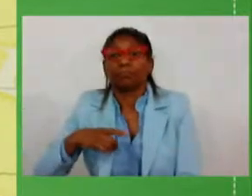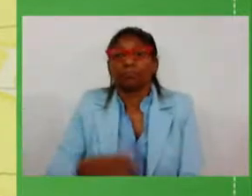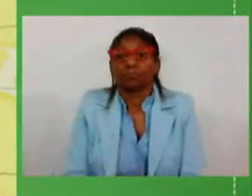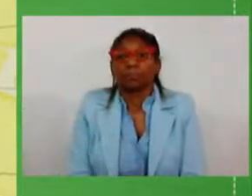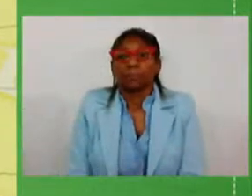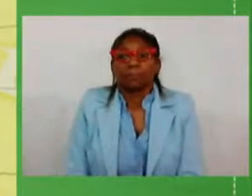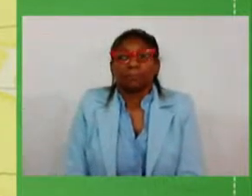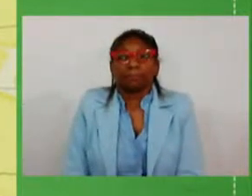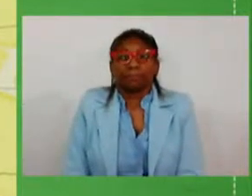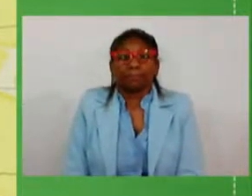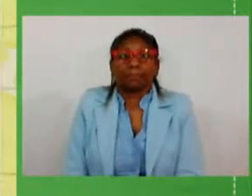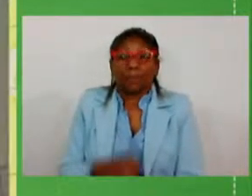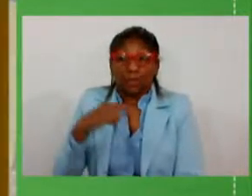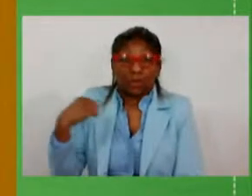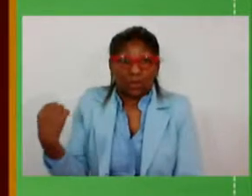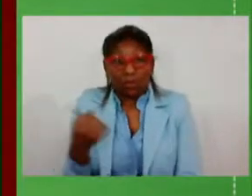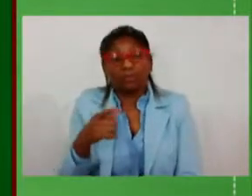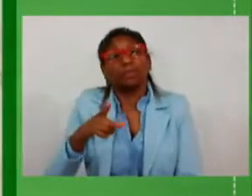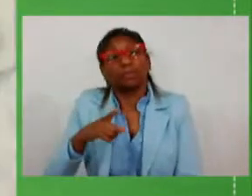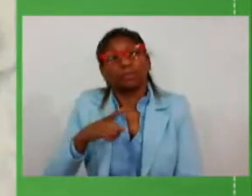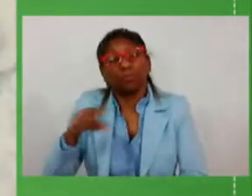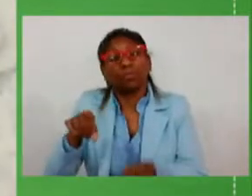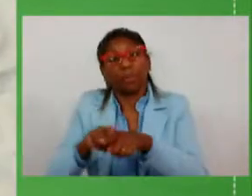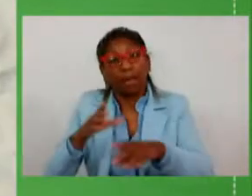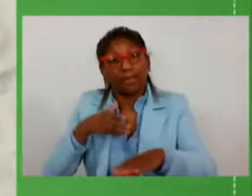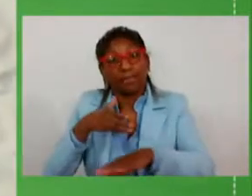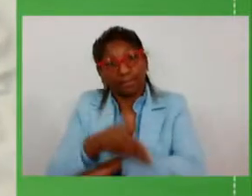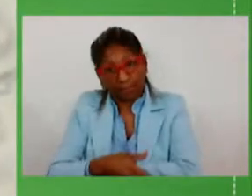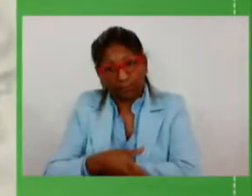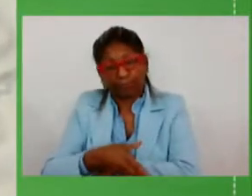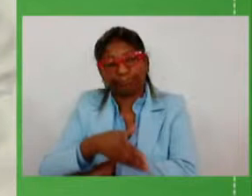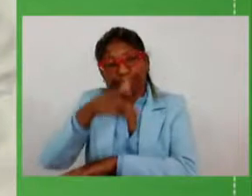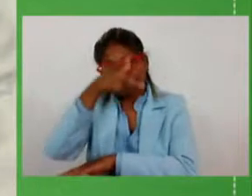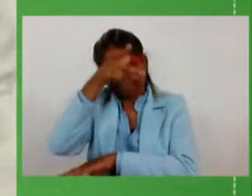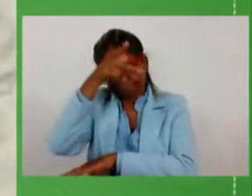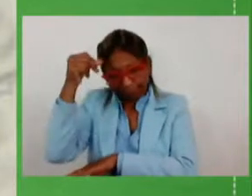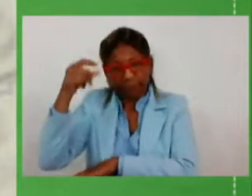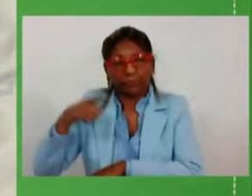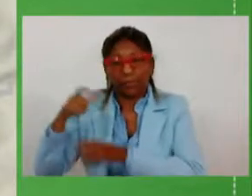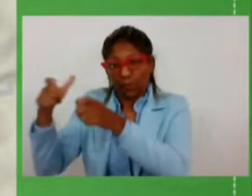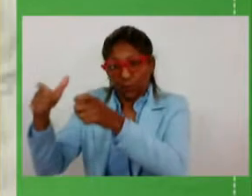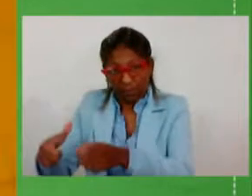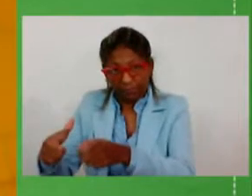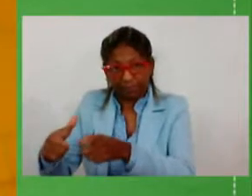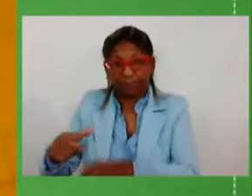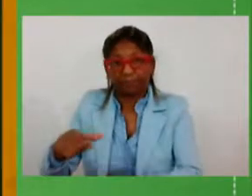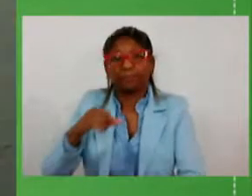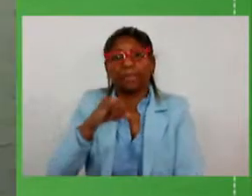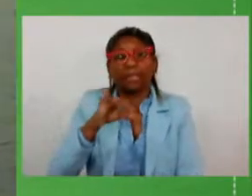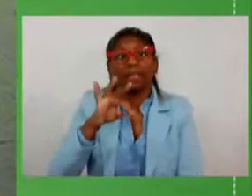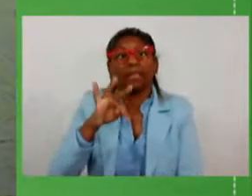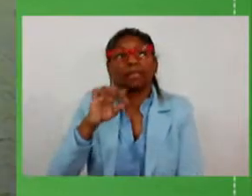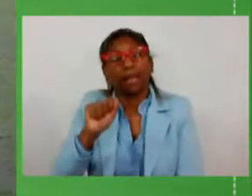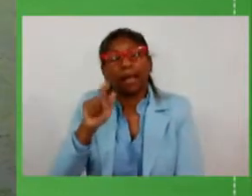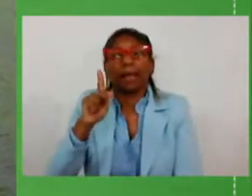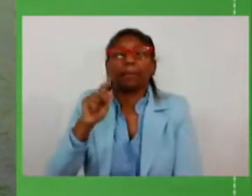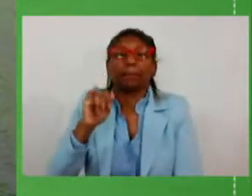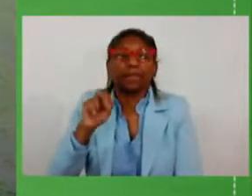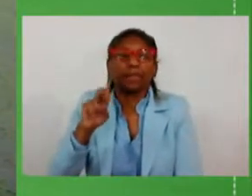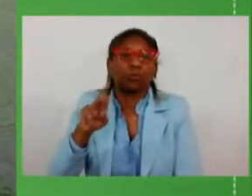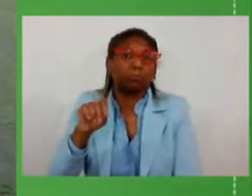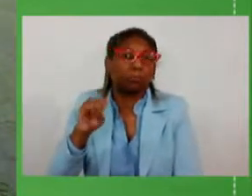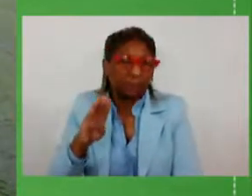nós temos nos acessos municipais o acesso municipal de Itacurubi que será